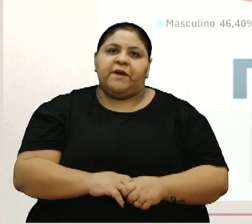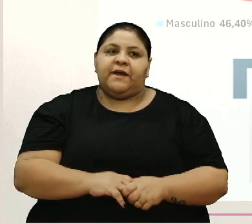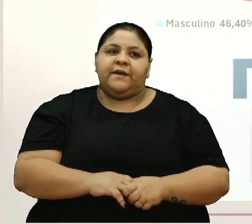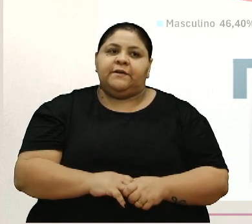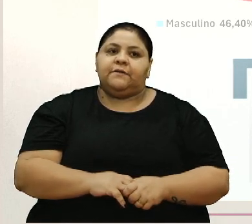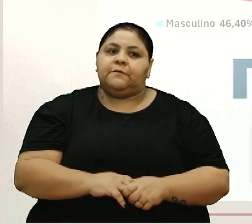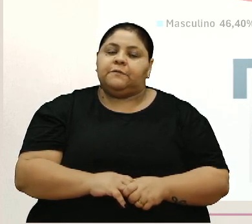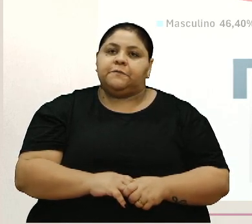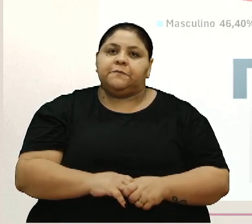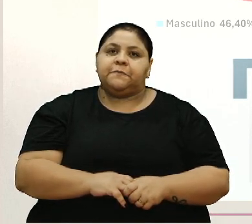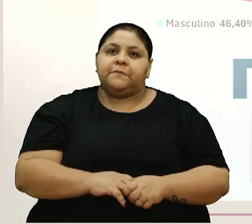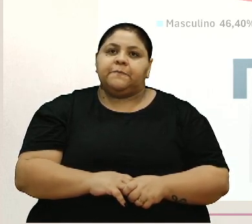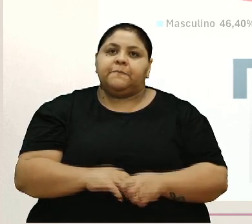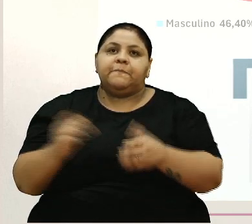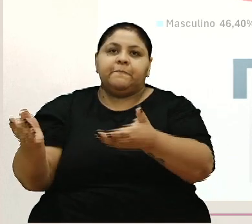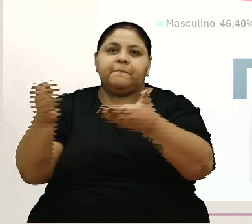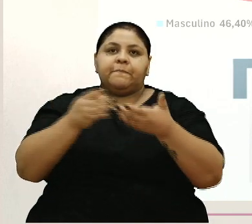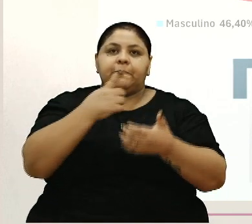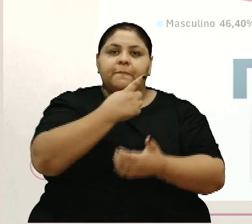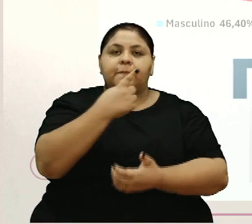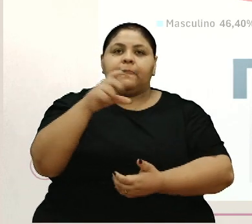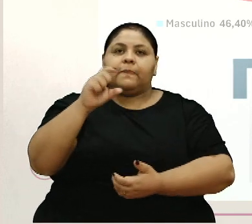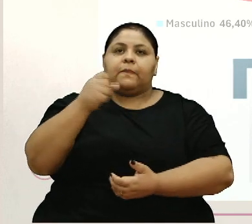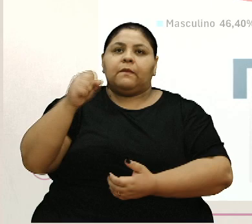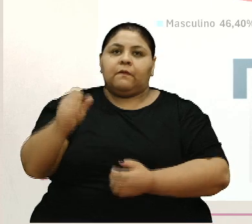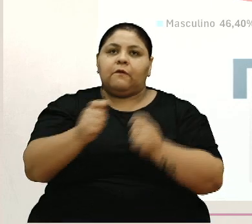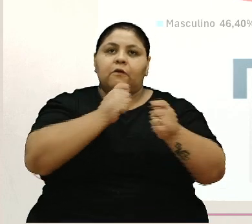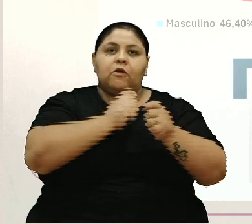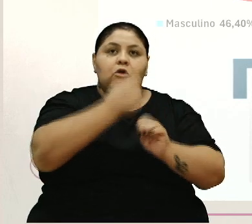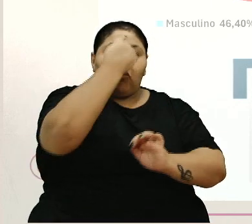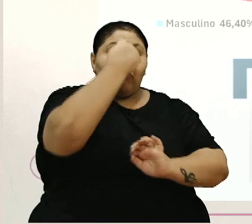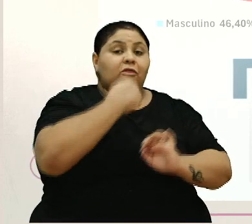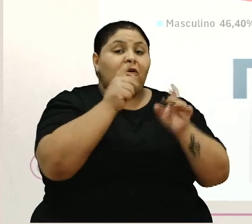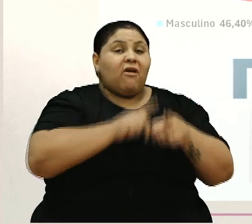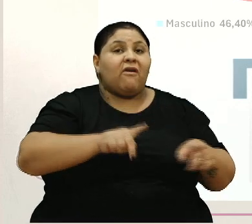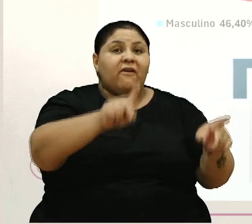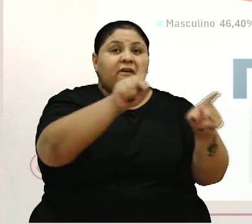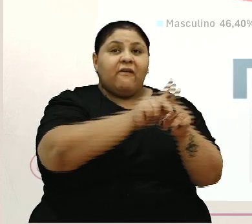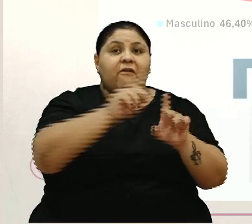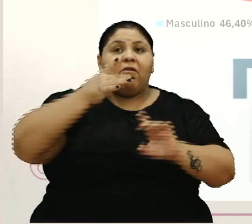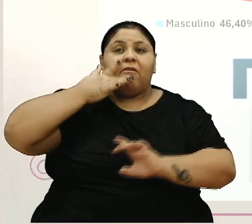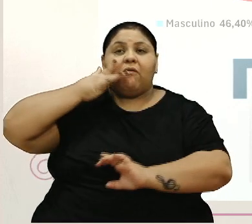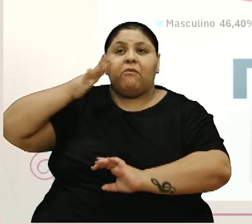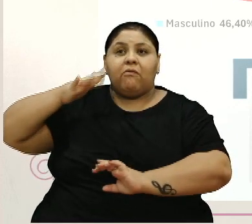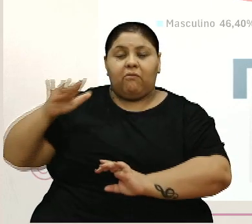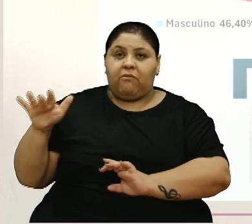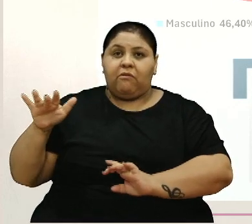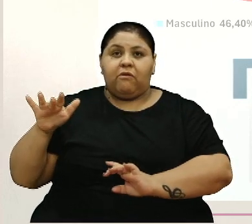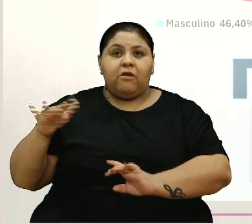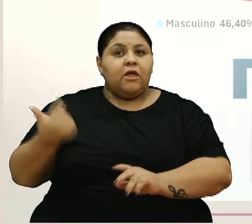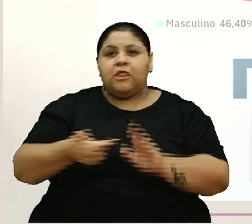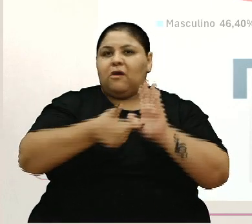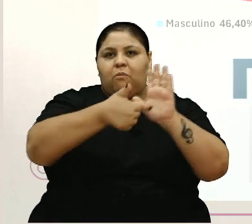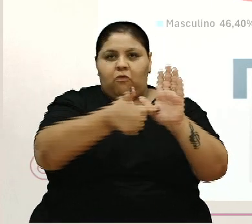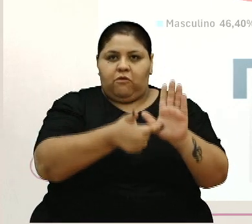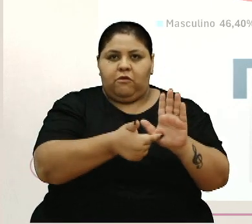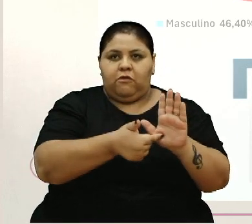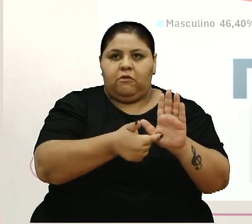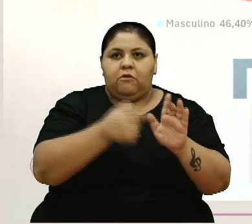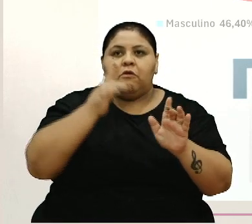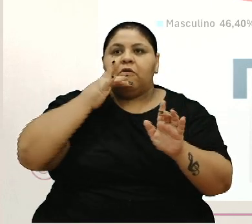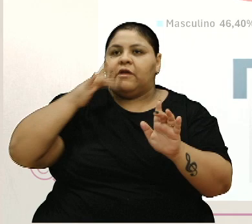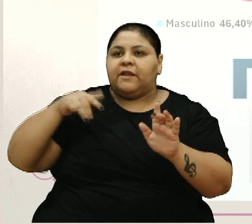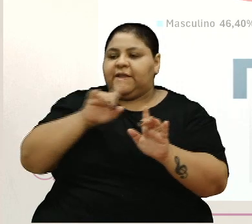Os visitantes aí foram 1.184 entrevistas, então o perfil do público, as crianças, ela não aparece ali porque a criança não é